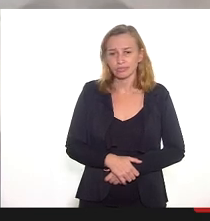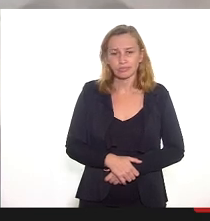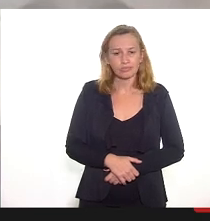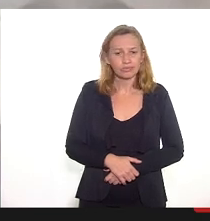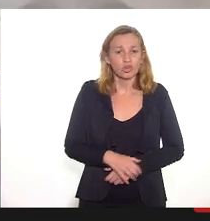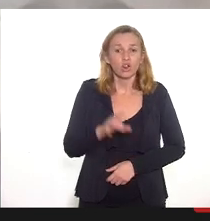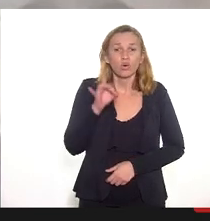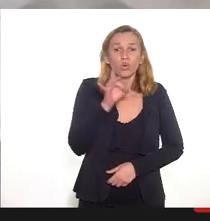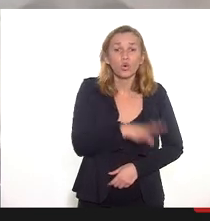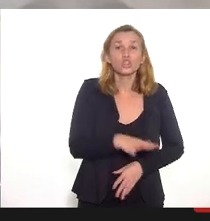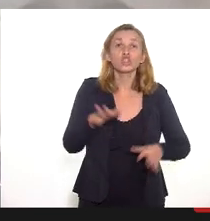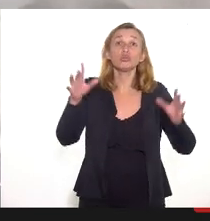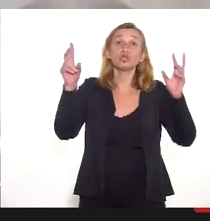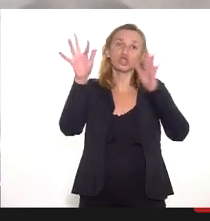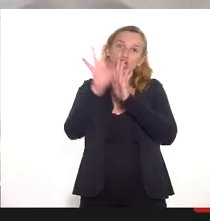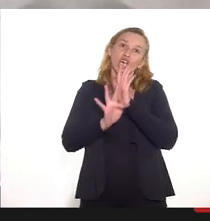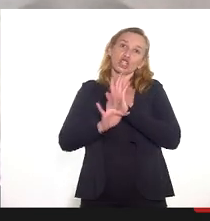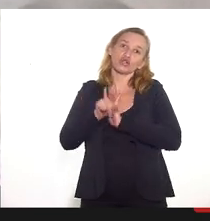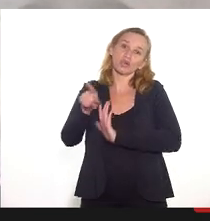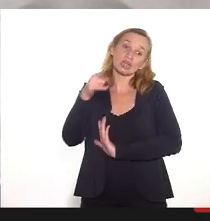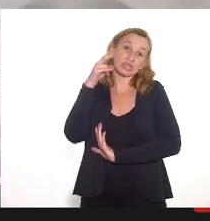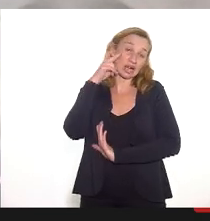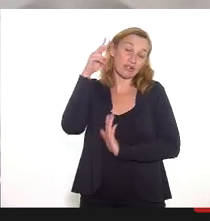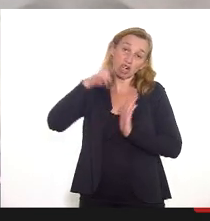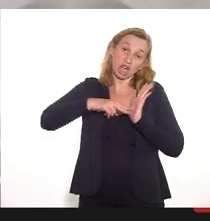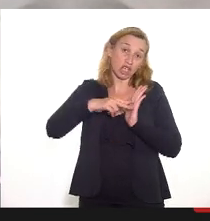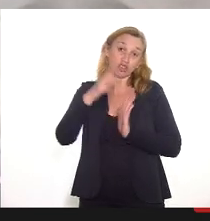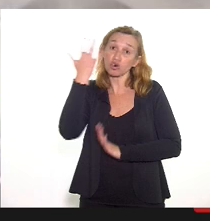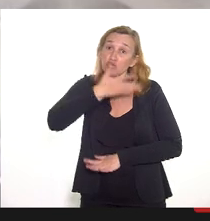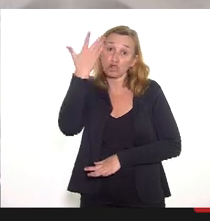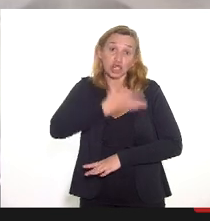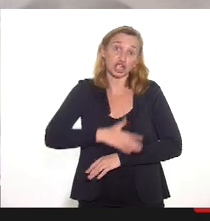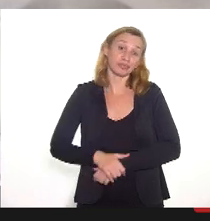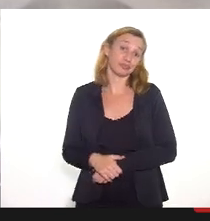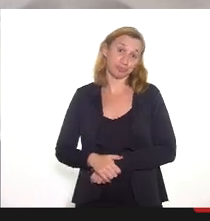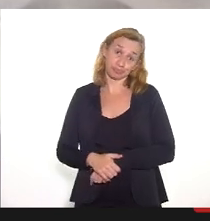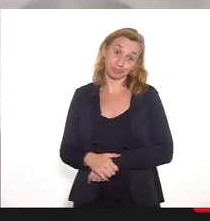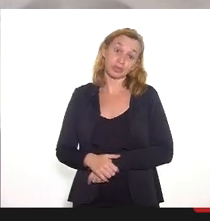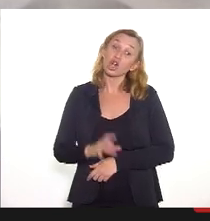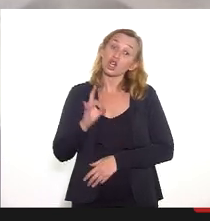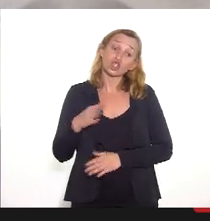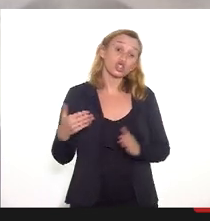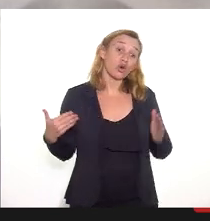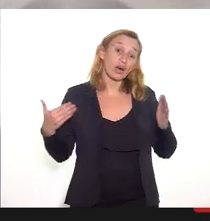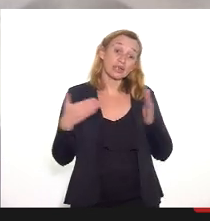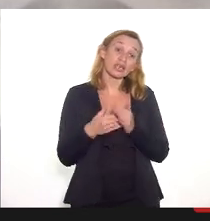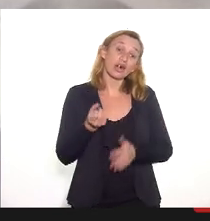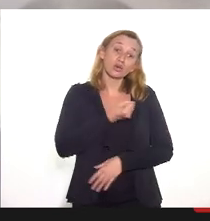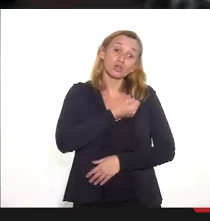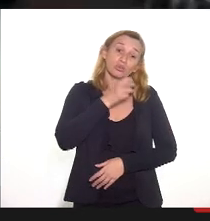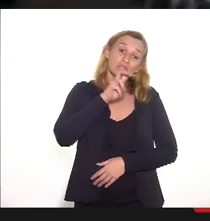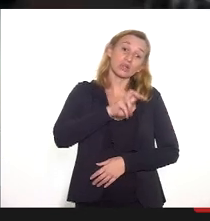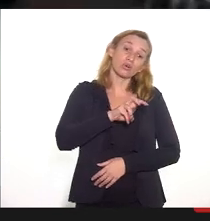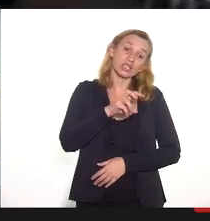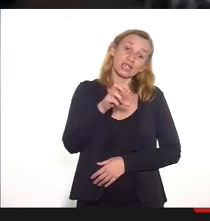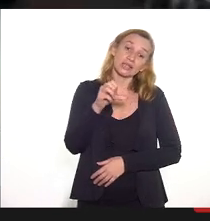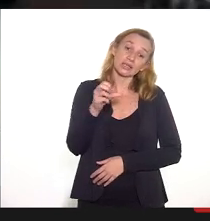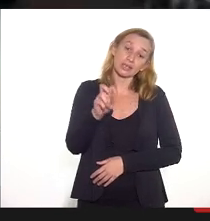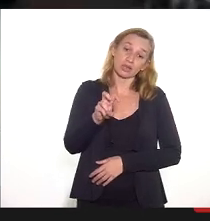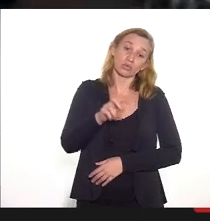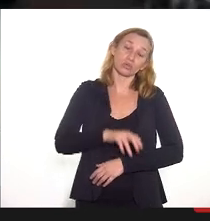O último texto que a senhora estava lendo não passou, só passou para a gente até ao número 55.